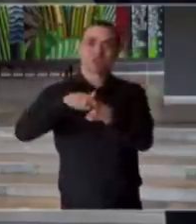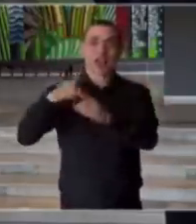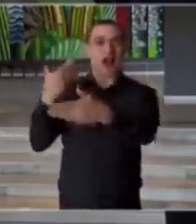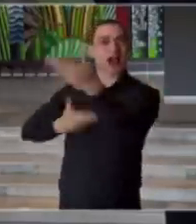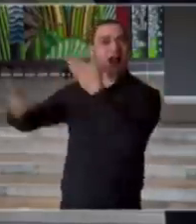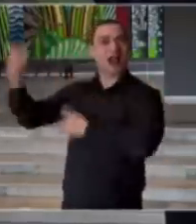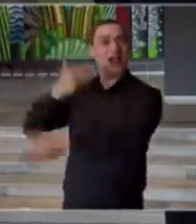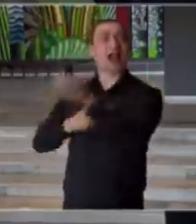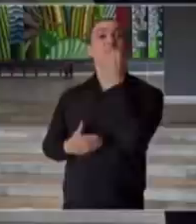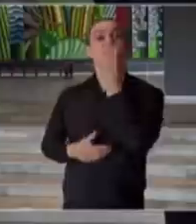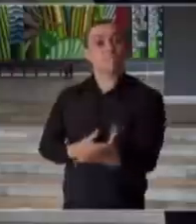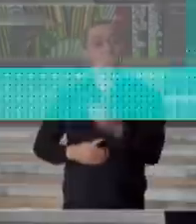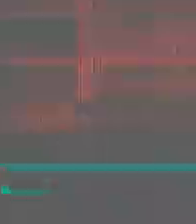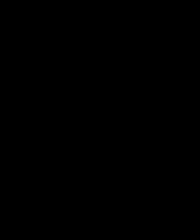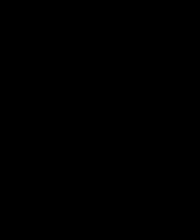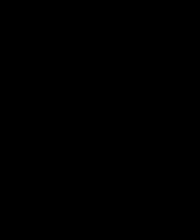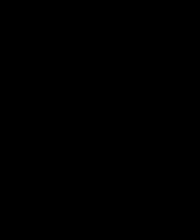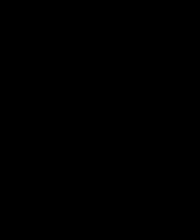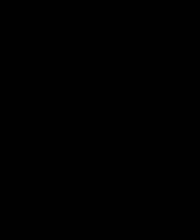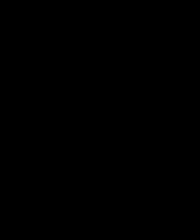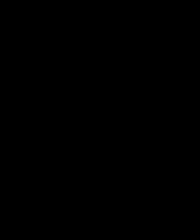relação com as nações.